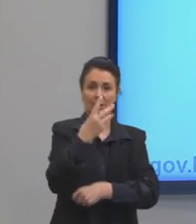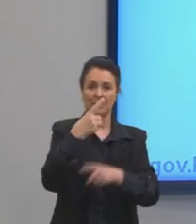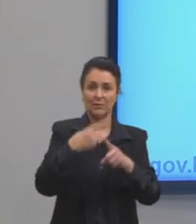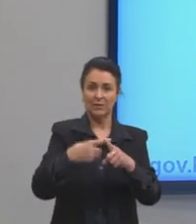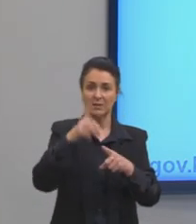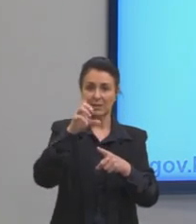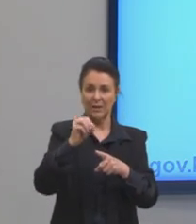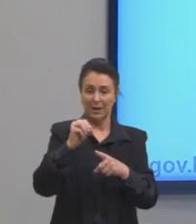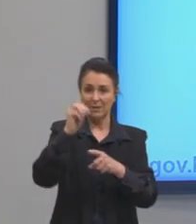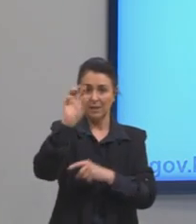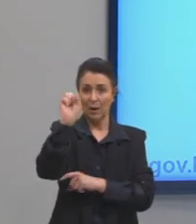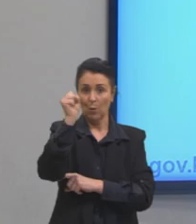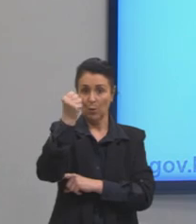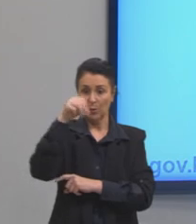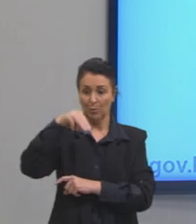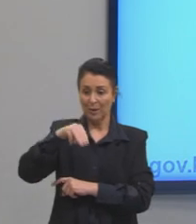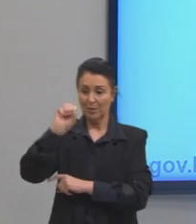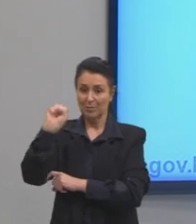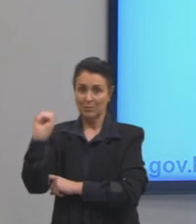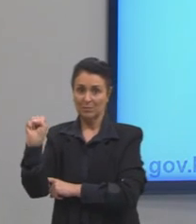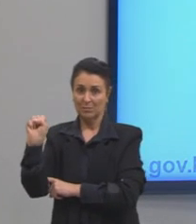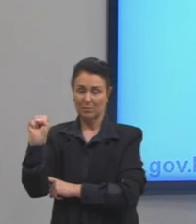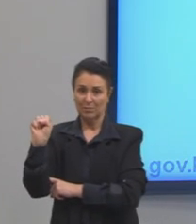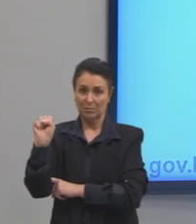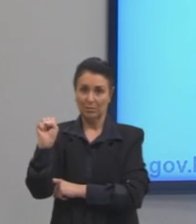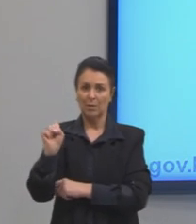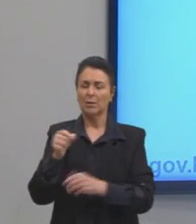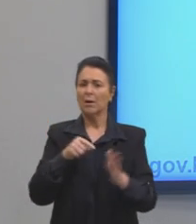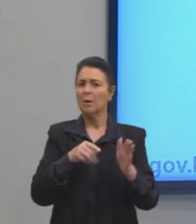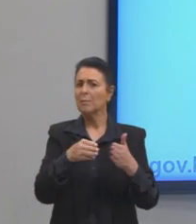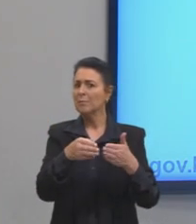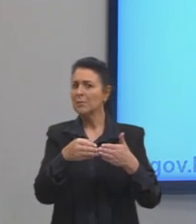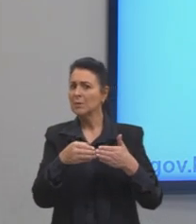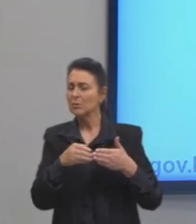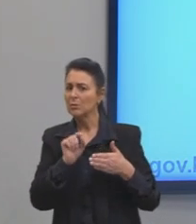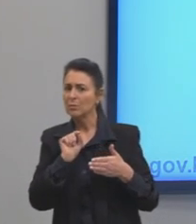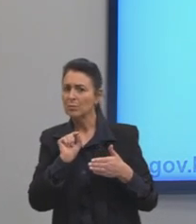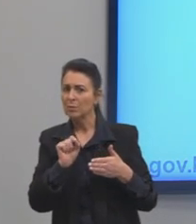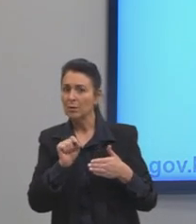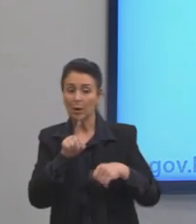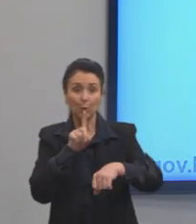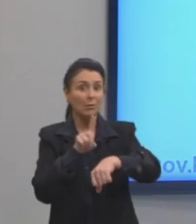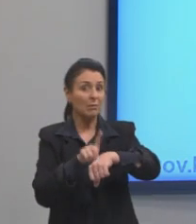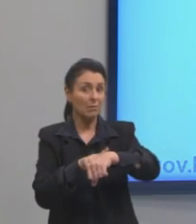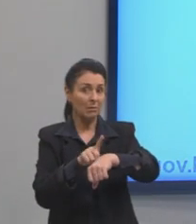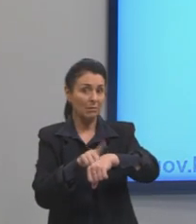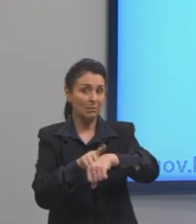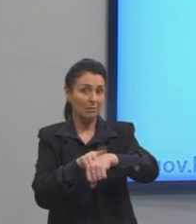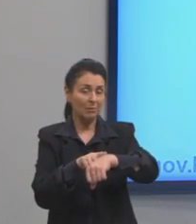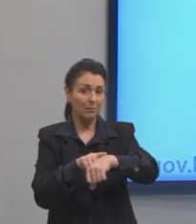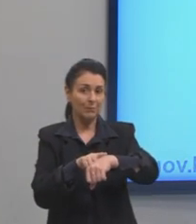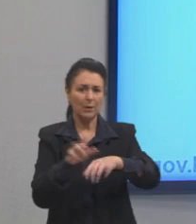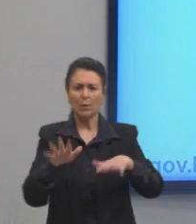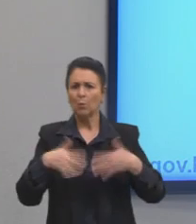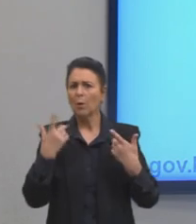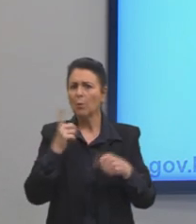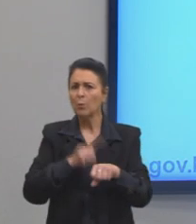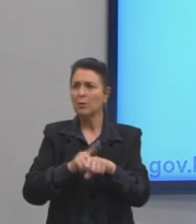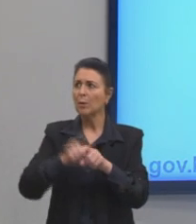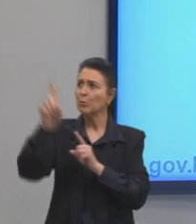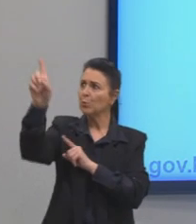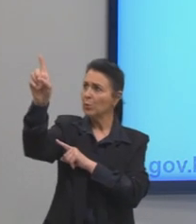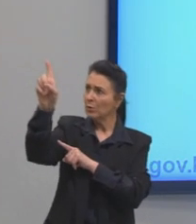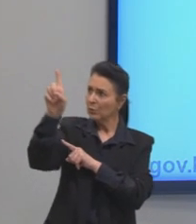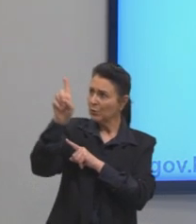elevado a 8 metros por segundo. E o que está pedindo para a gente é o tempo. Qual o tempo de envio